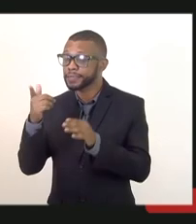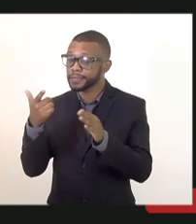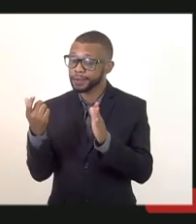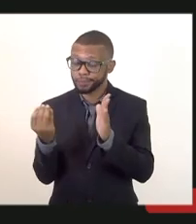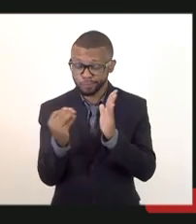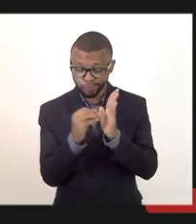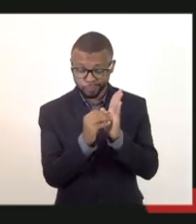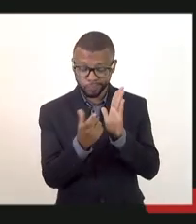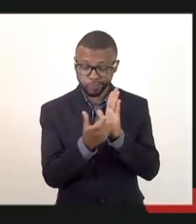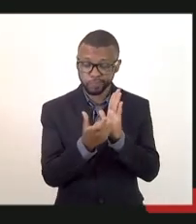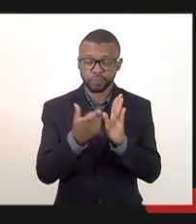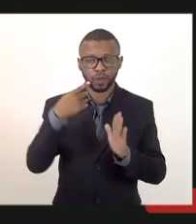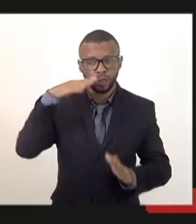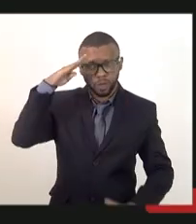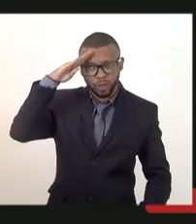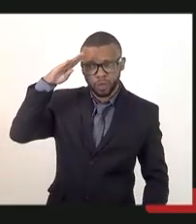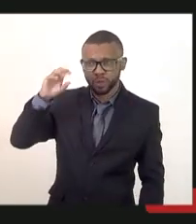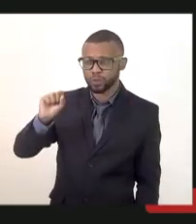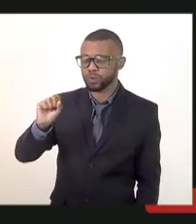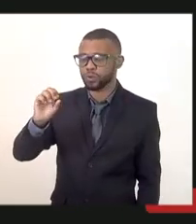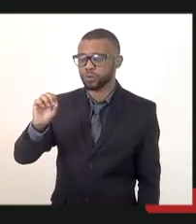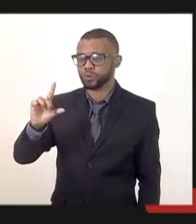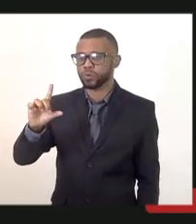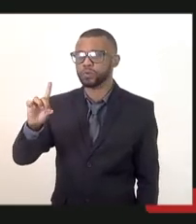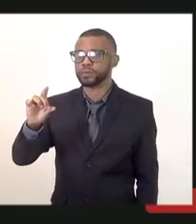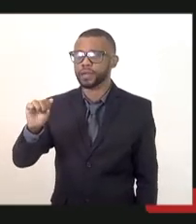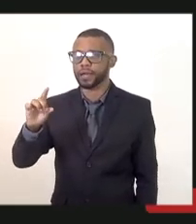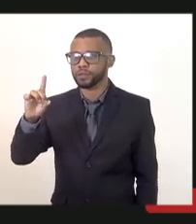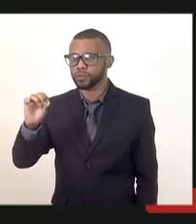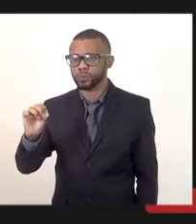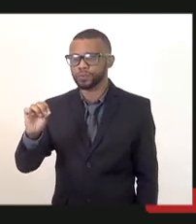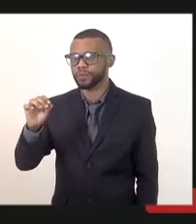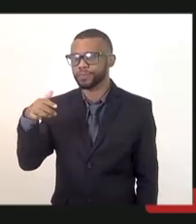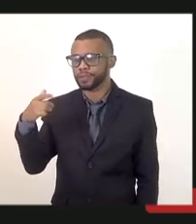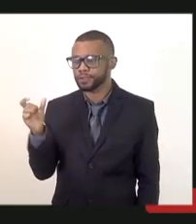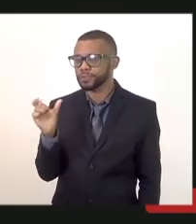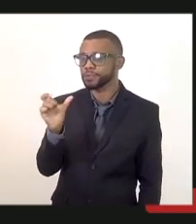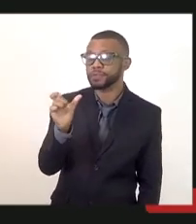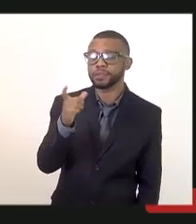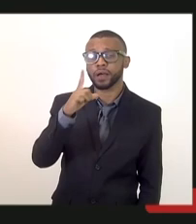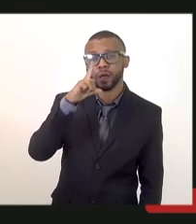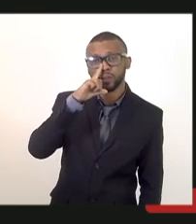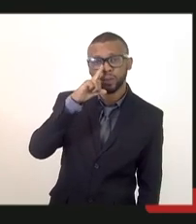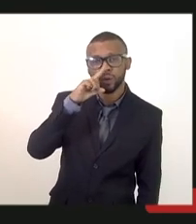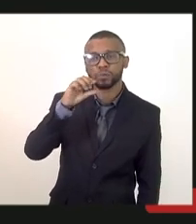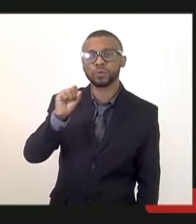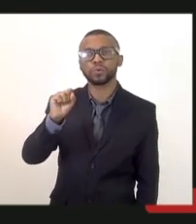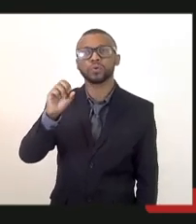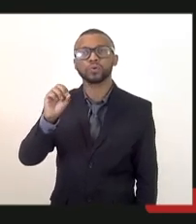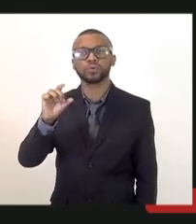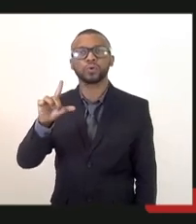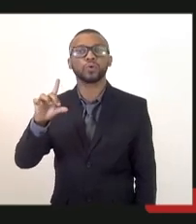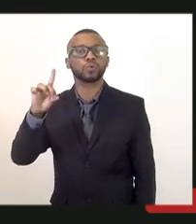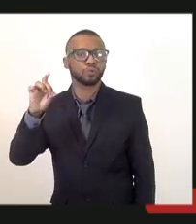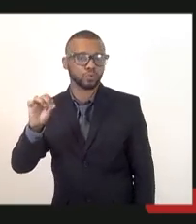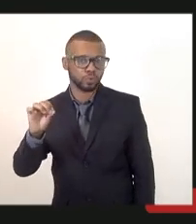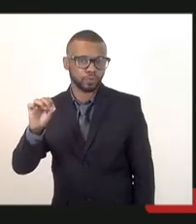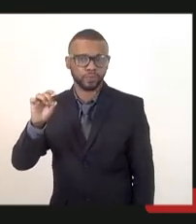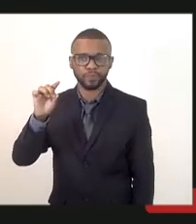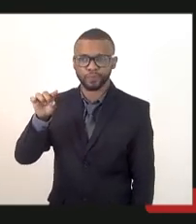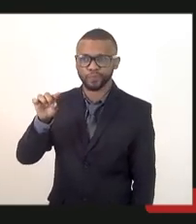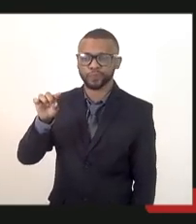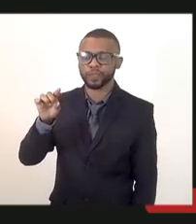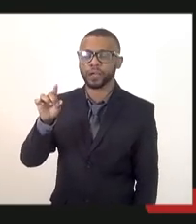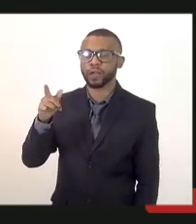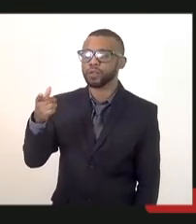soldados quer dizer que recebe vem do latim soldo que recebe